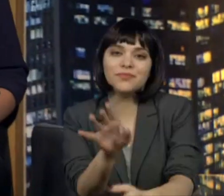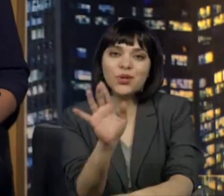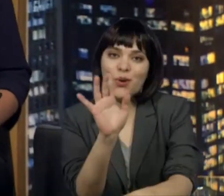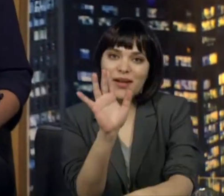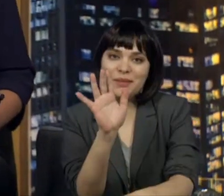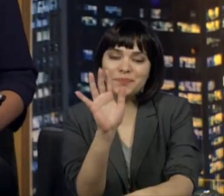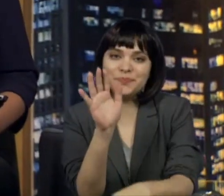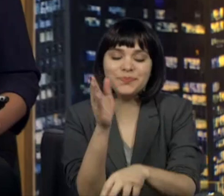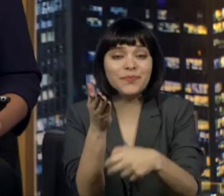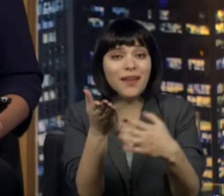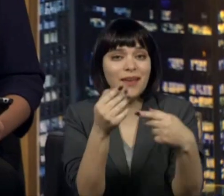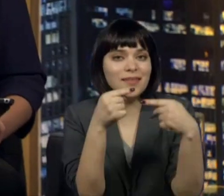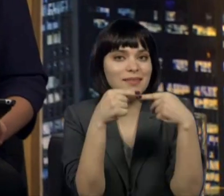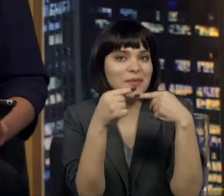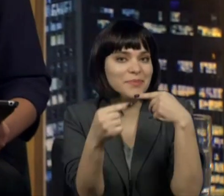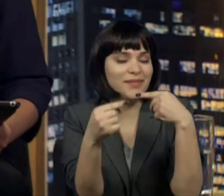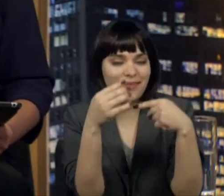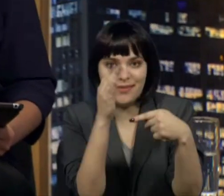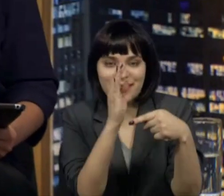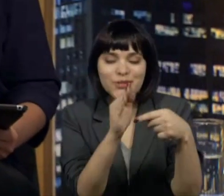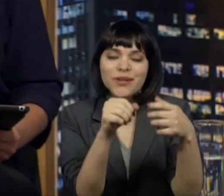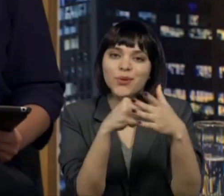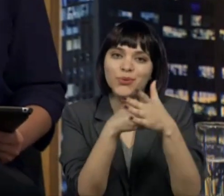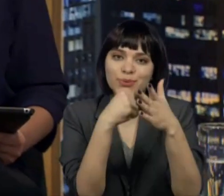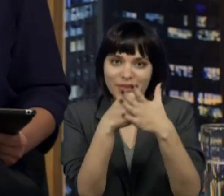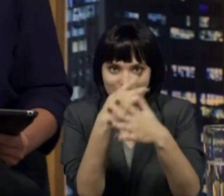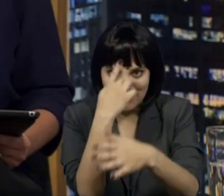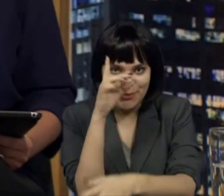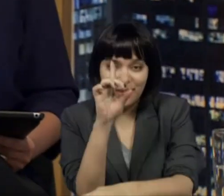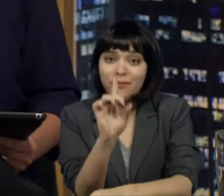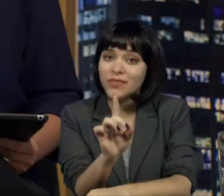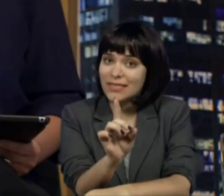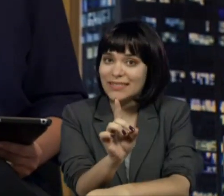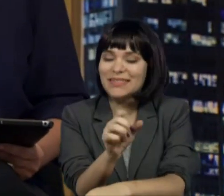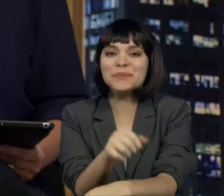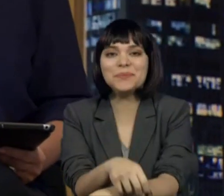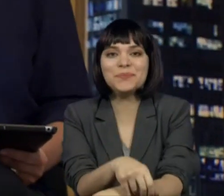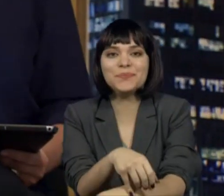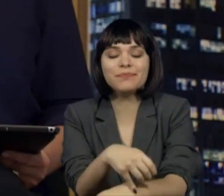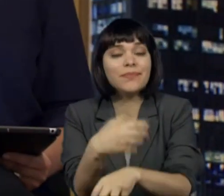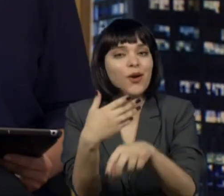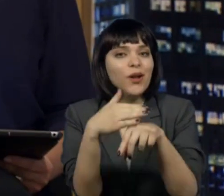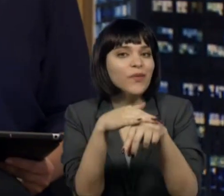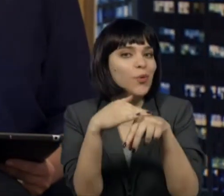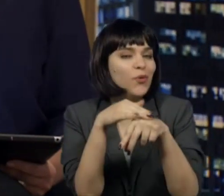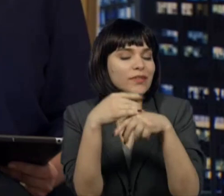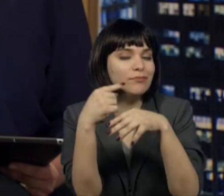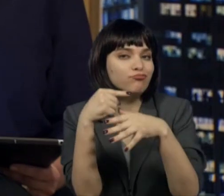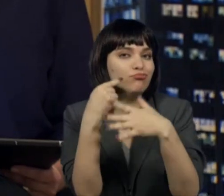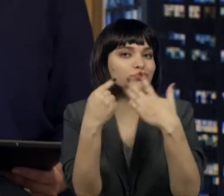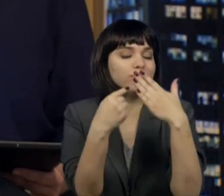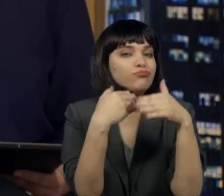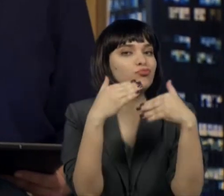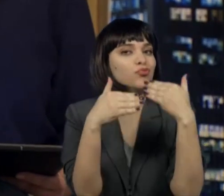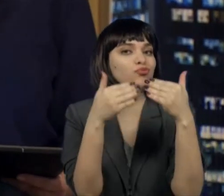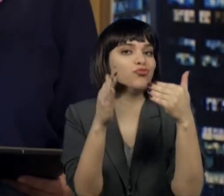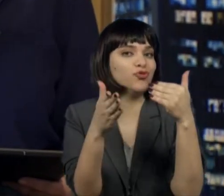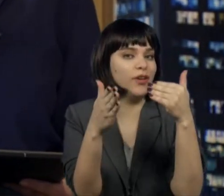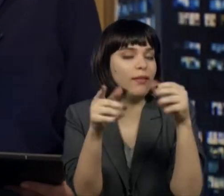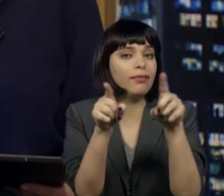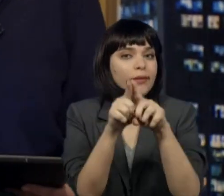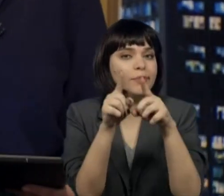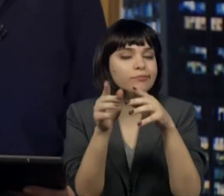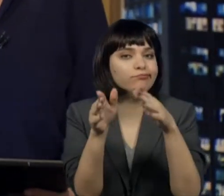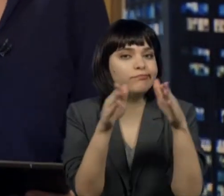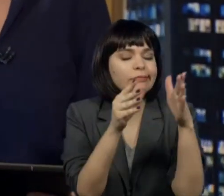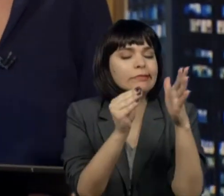Olá, estamos na Semana Nacional de Luta da Pessoa com Deficiência. Vamos conversar sobre os pontos em que já avançamos